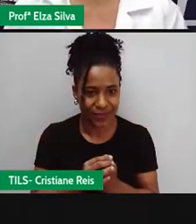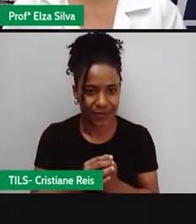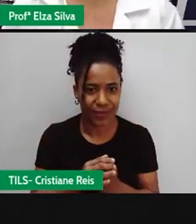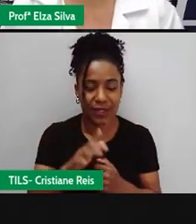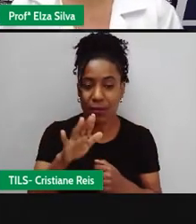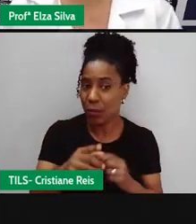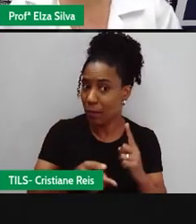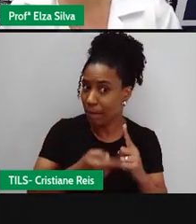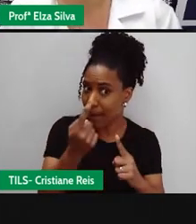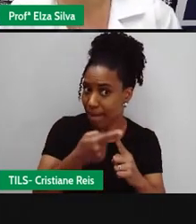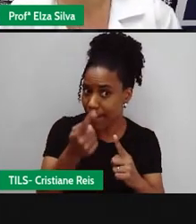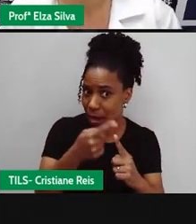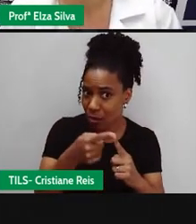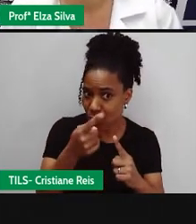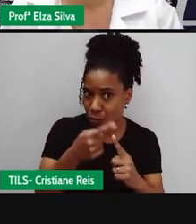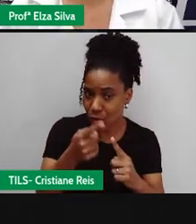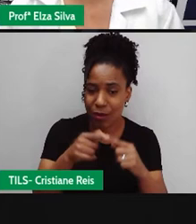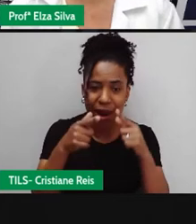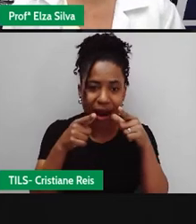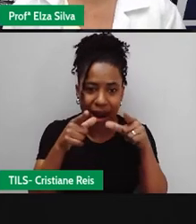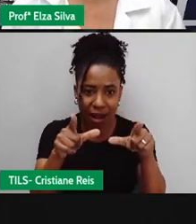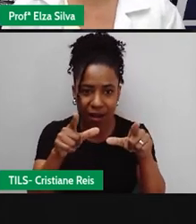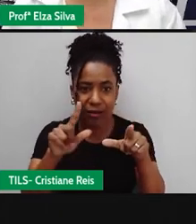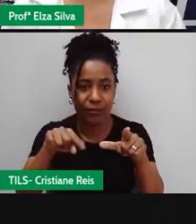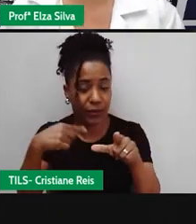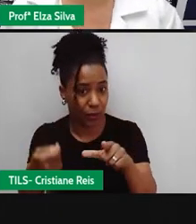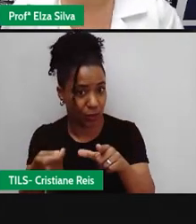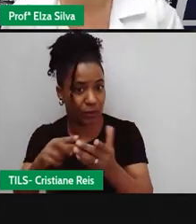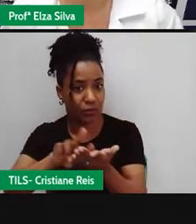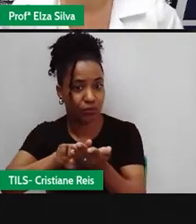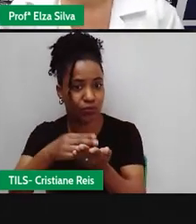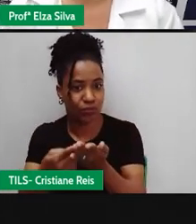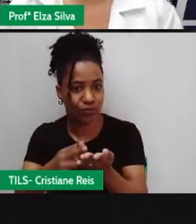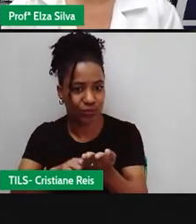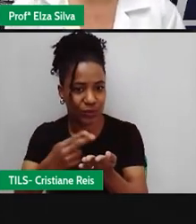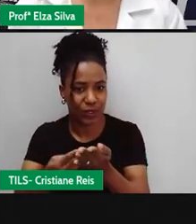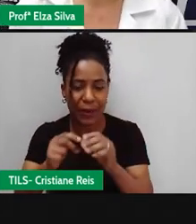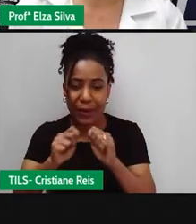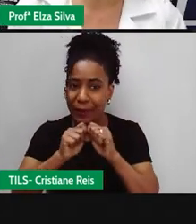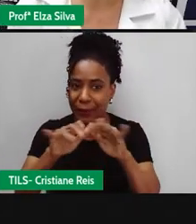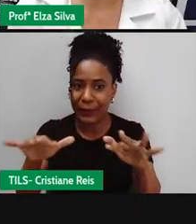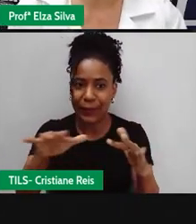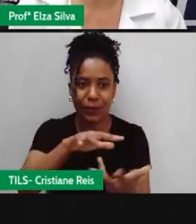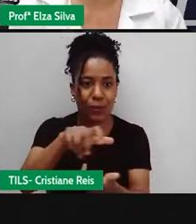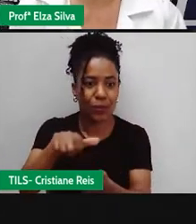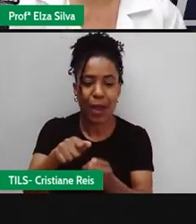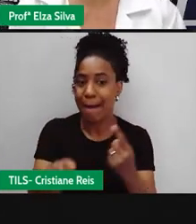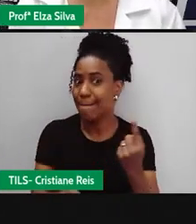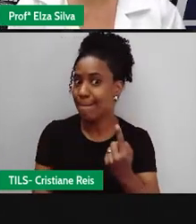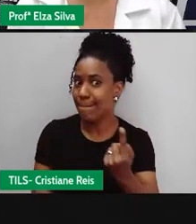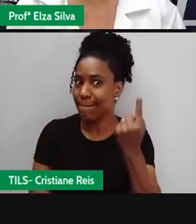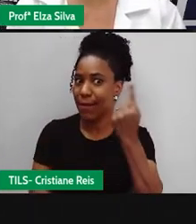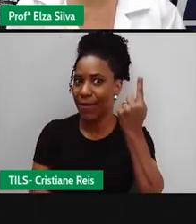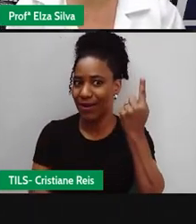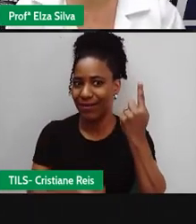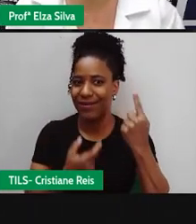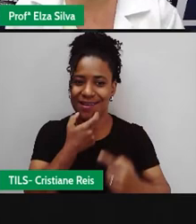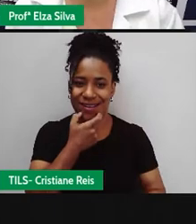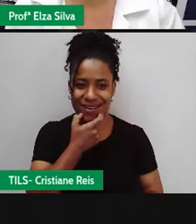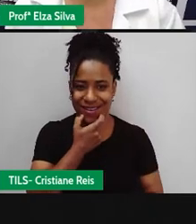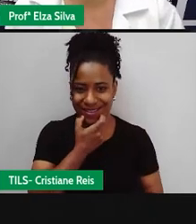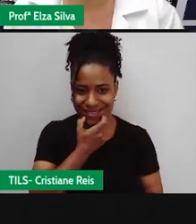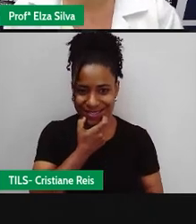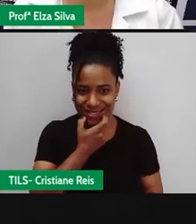esses filmes São traduzidos Para serem espalhados pelo mundo Mas originalmente Ele foi produzido Na